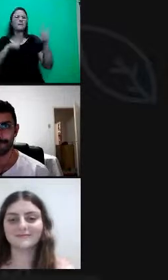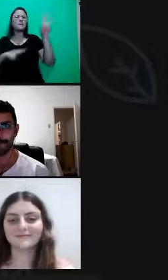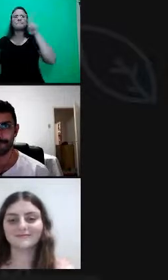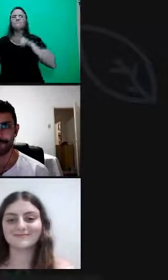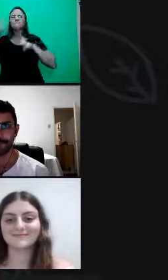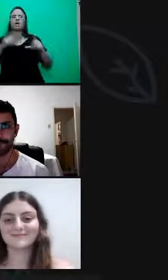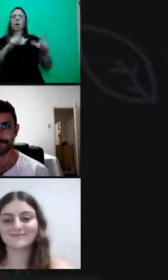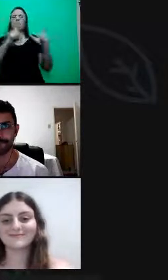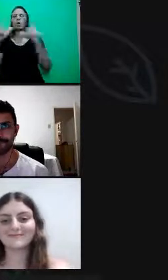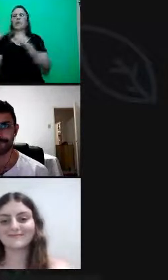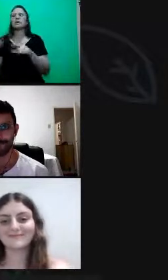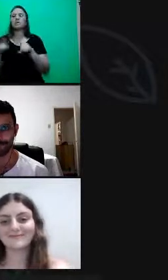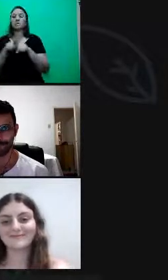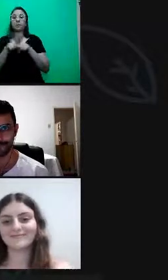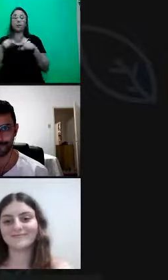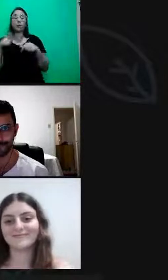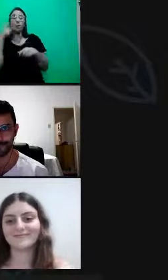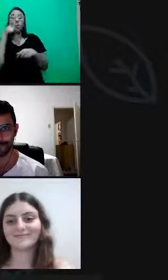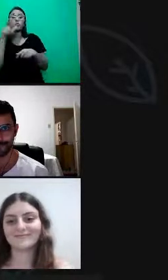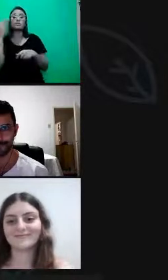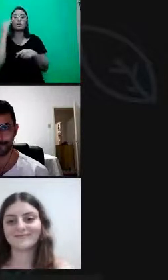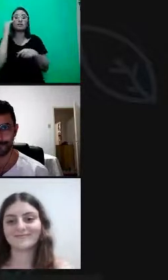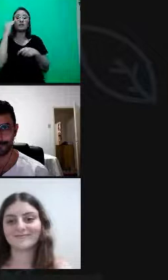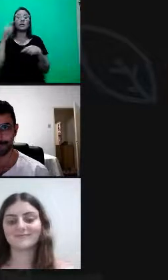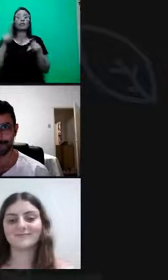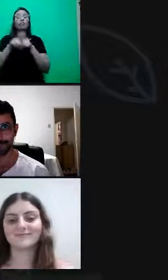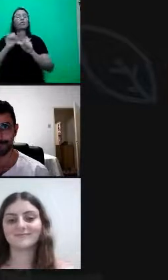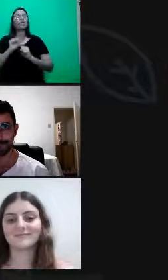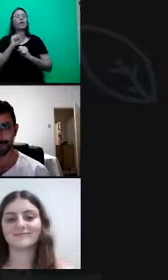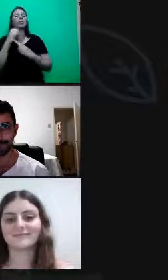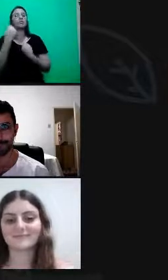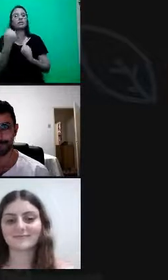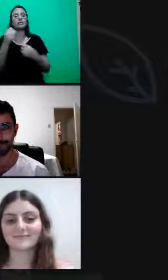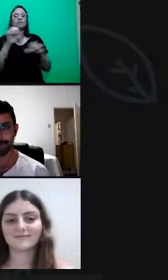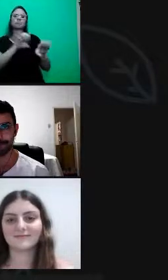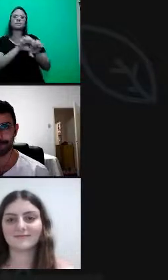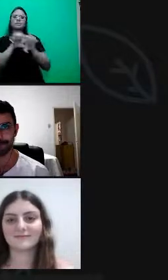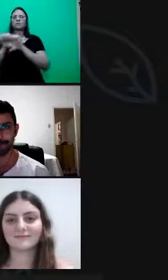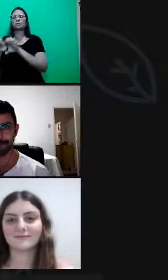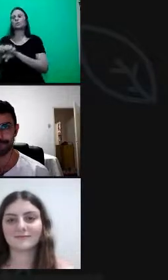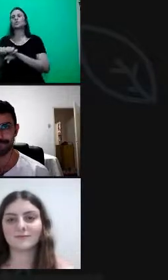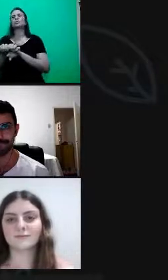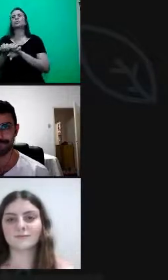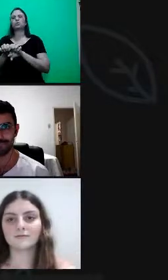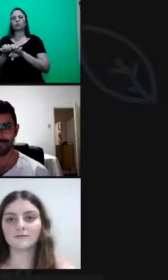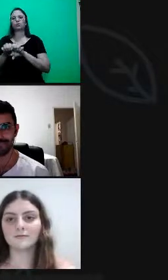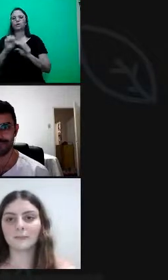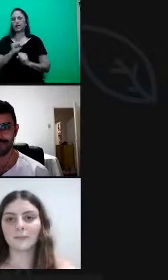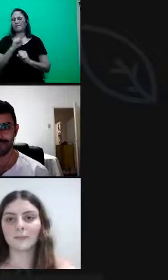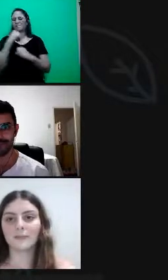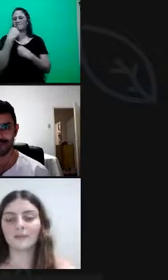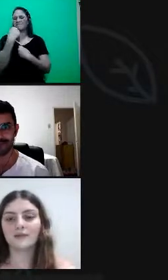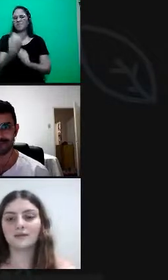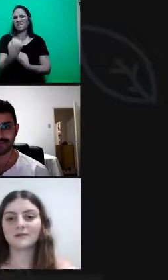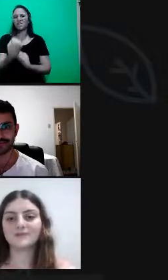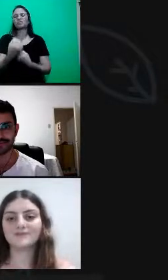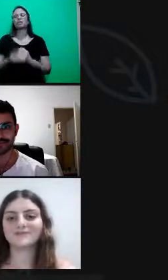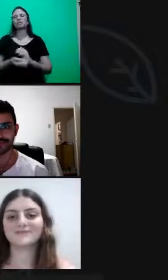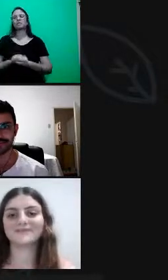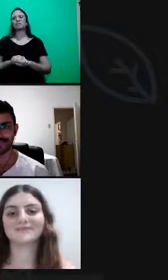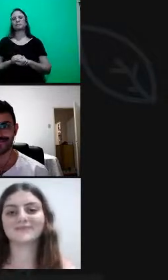e principalmente conseguir enfrentar as estruturas, enfrentar o que a gente passa por aí.